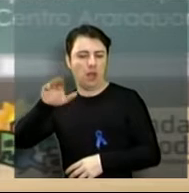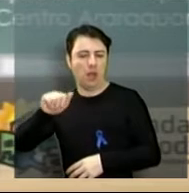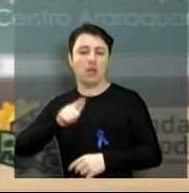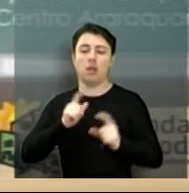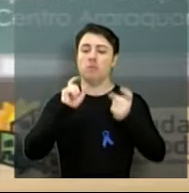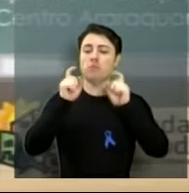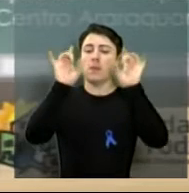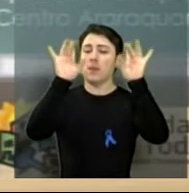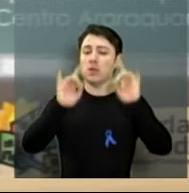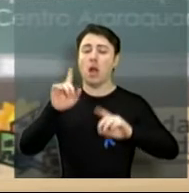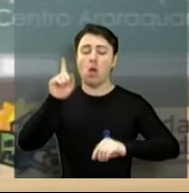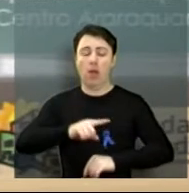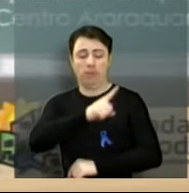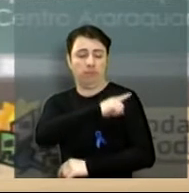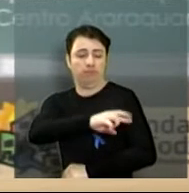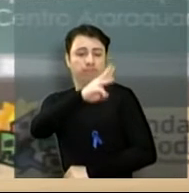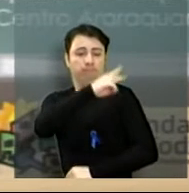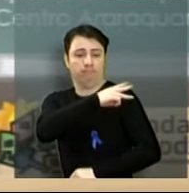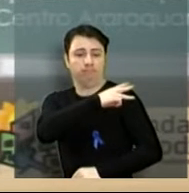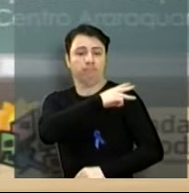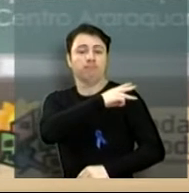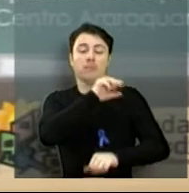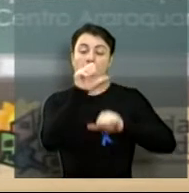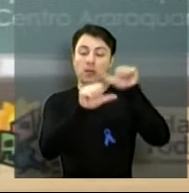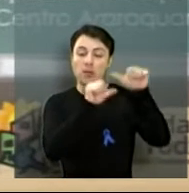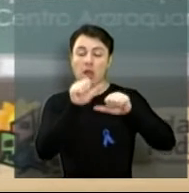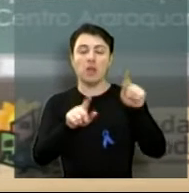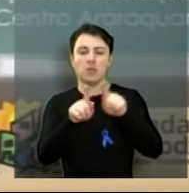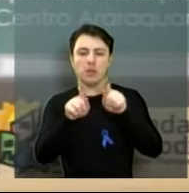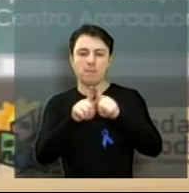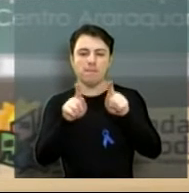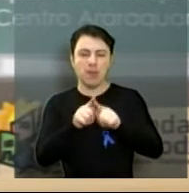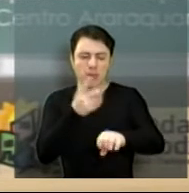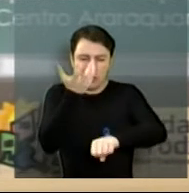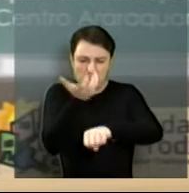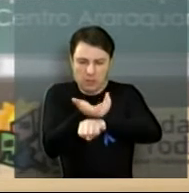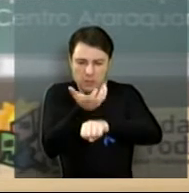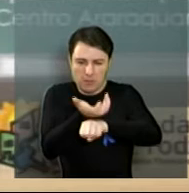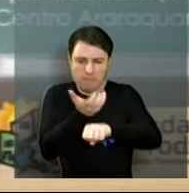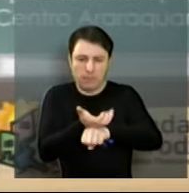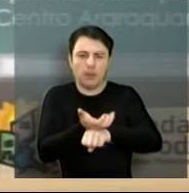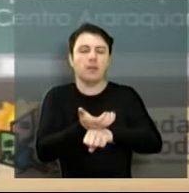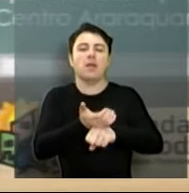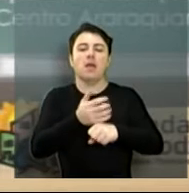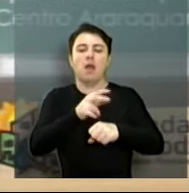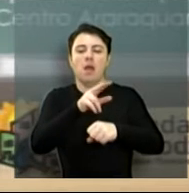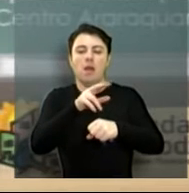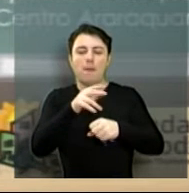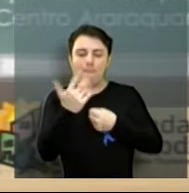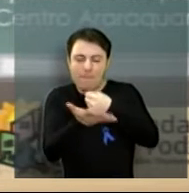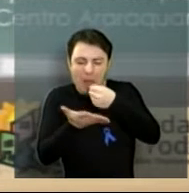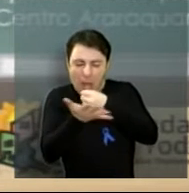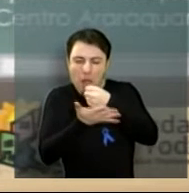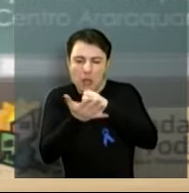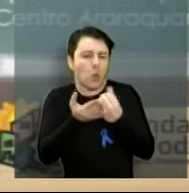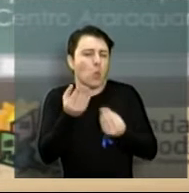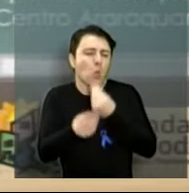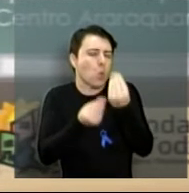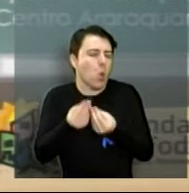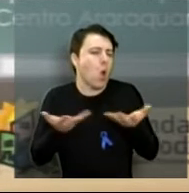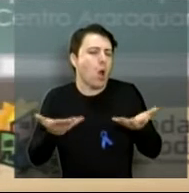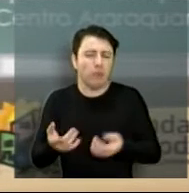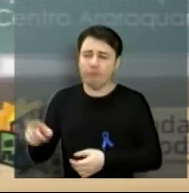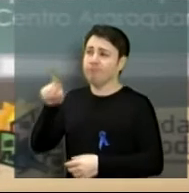sobre a reforma do ensino médio e a base nacional comum. Essa atividade, essa audiência pública, foi uma organização com os